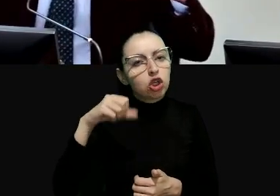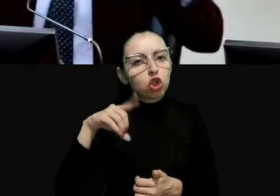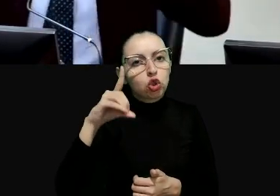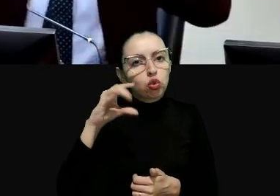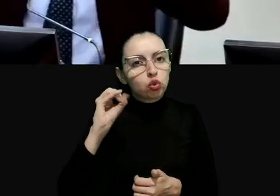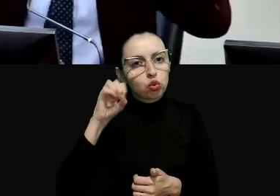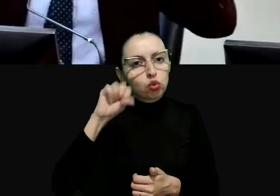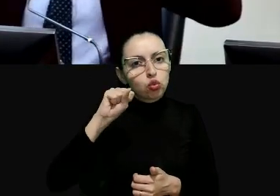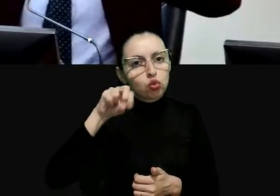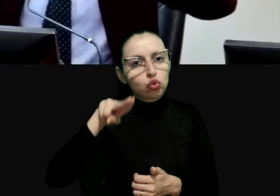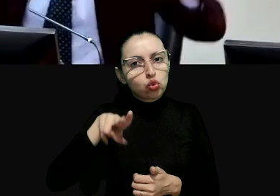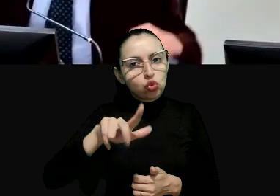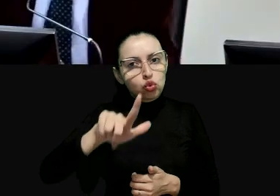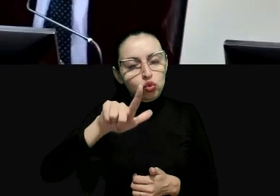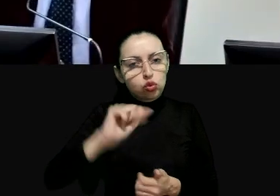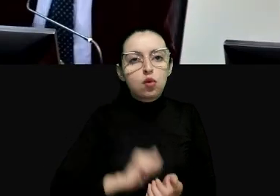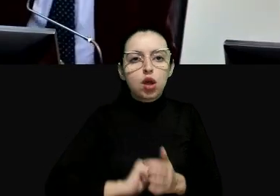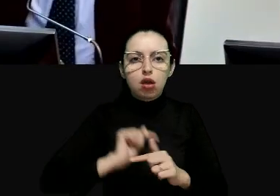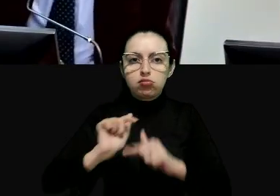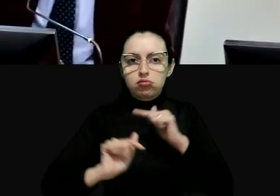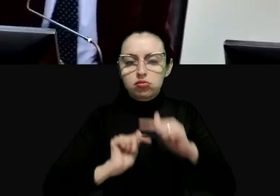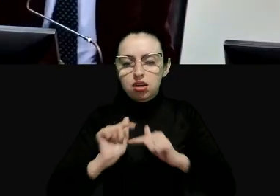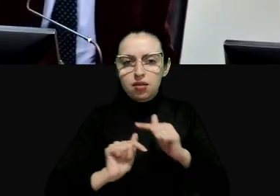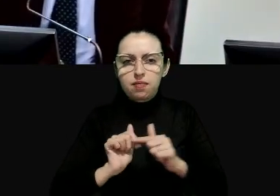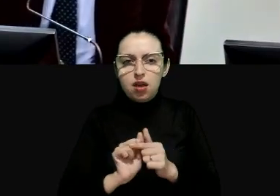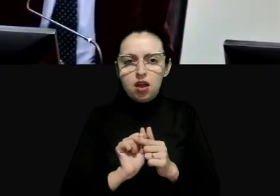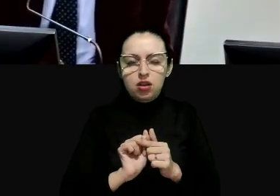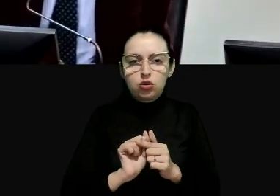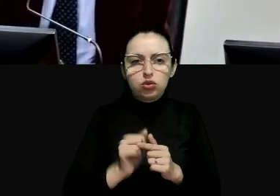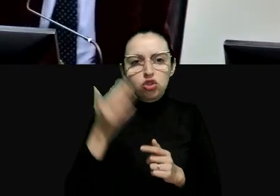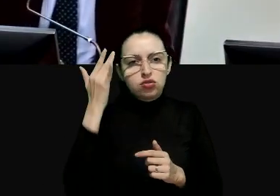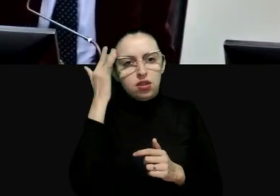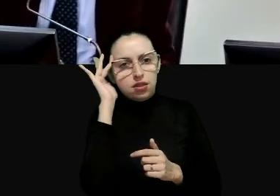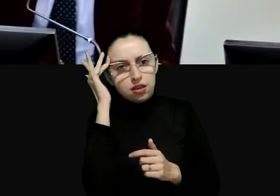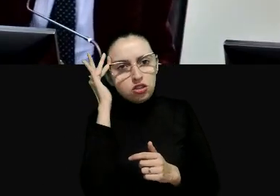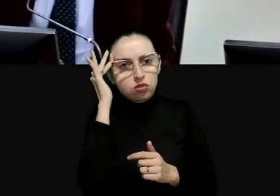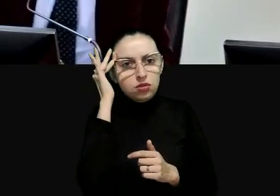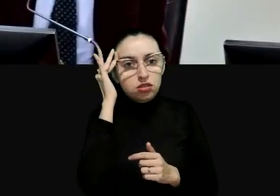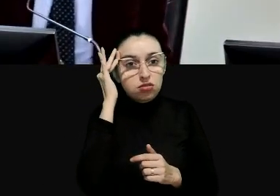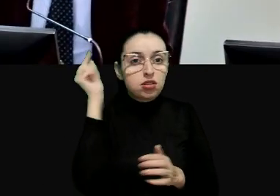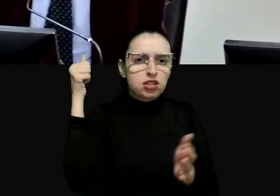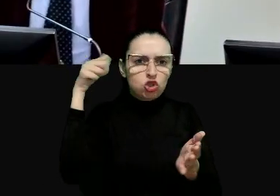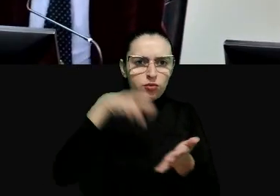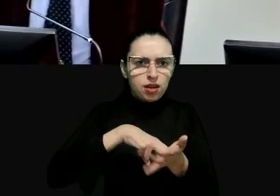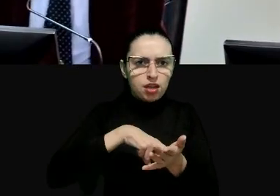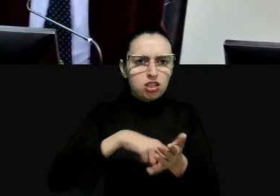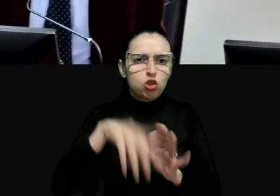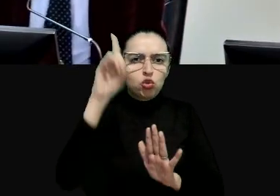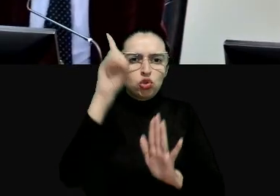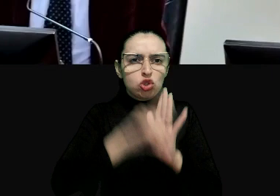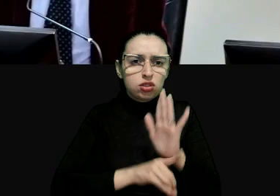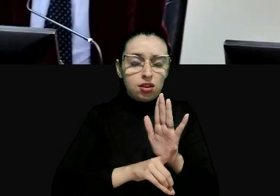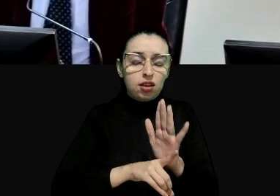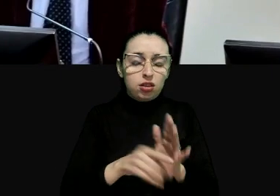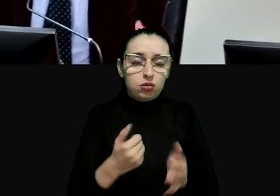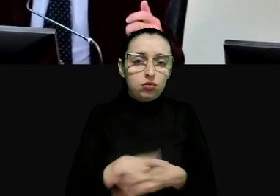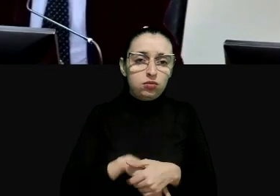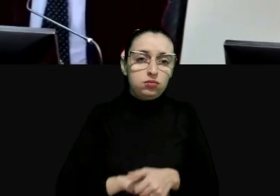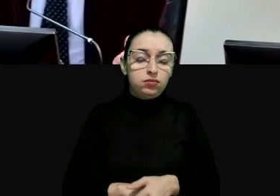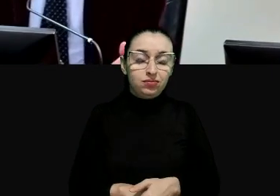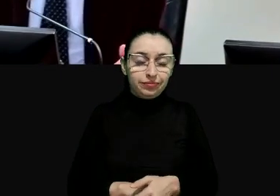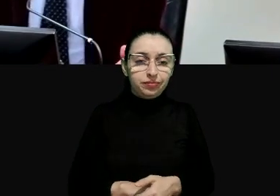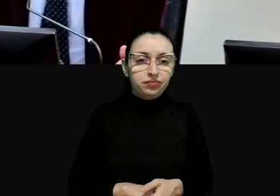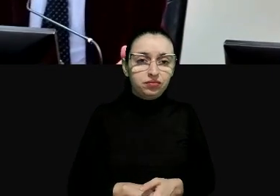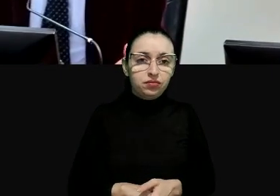é um processo de interpretación e aplicación do direito é dizer